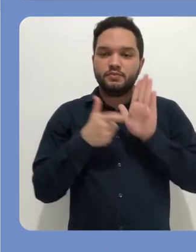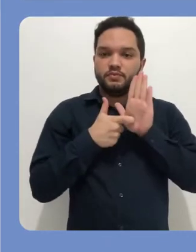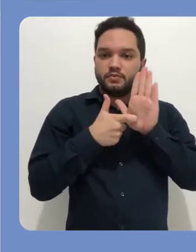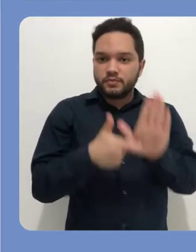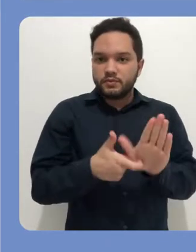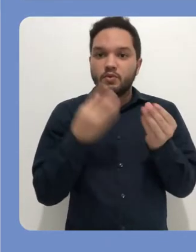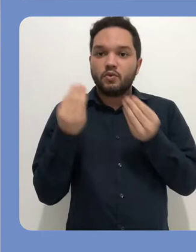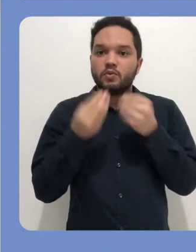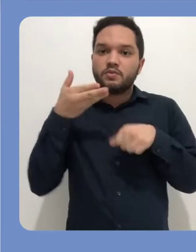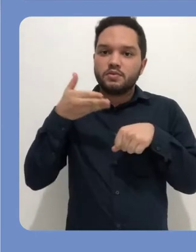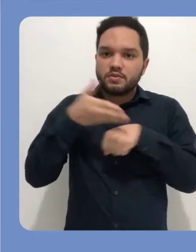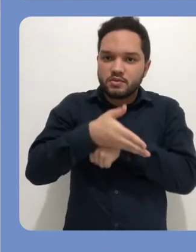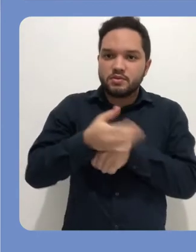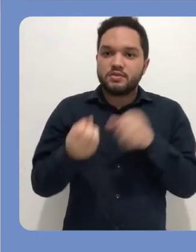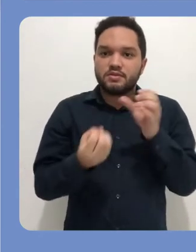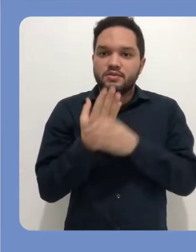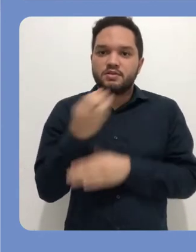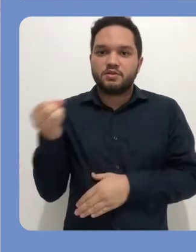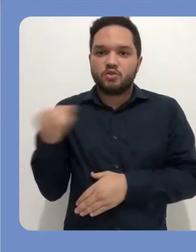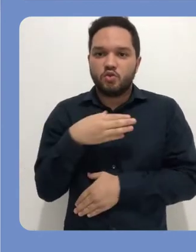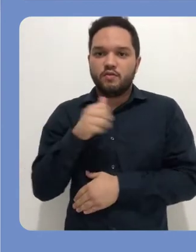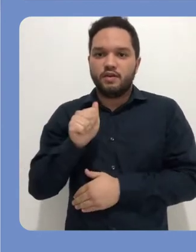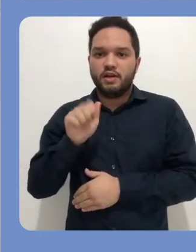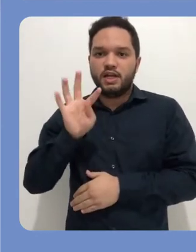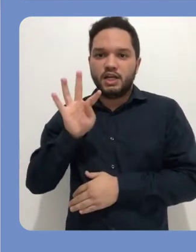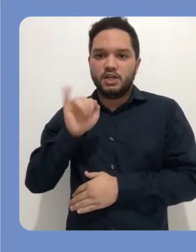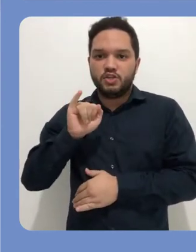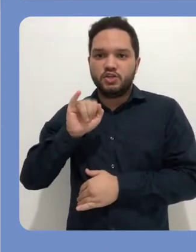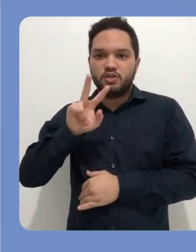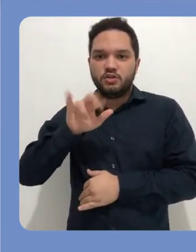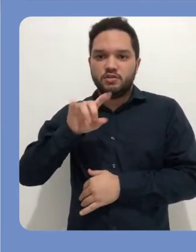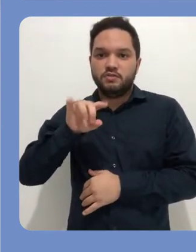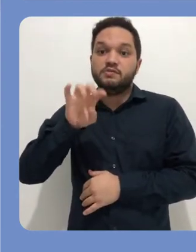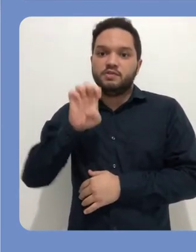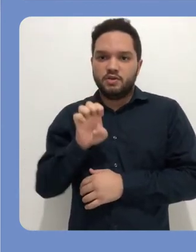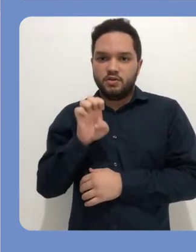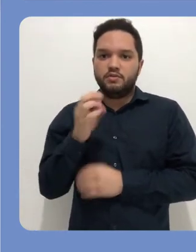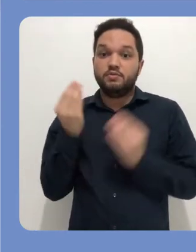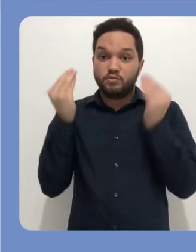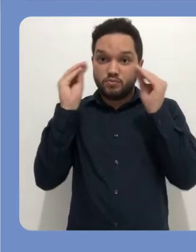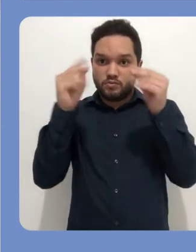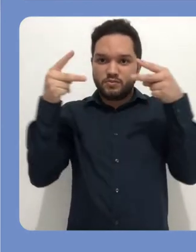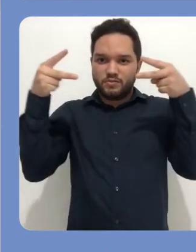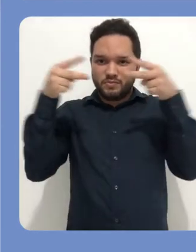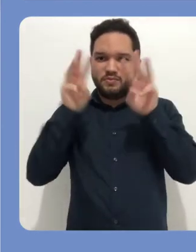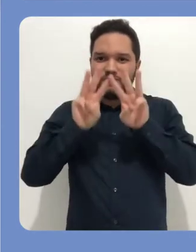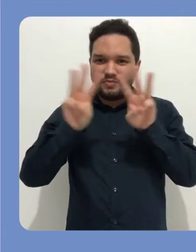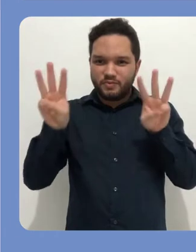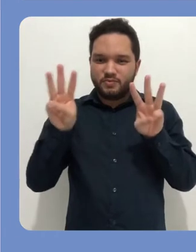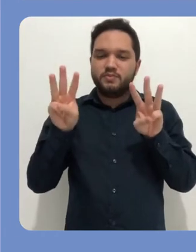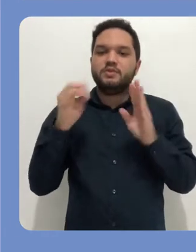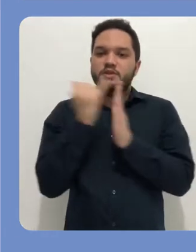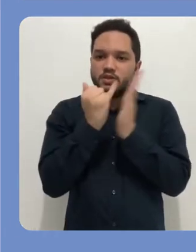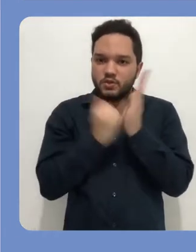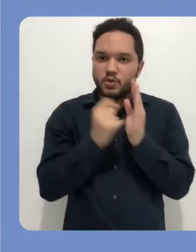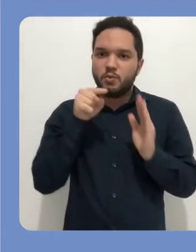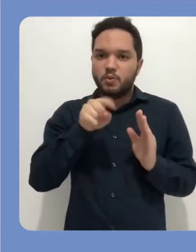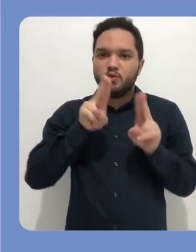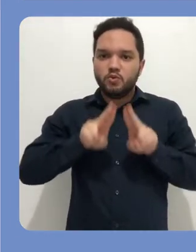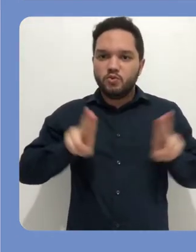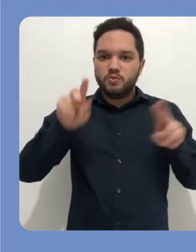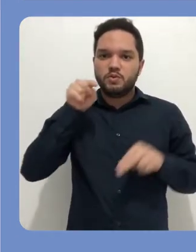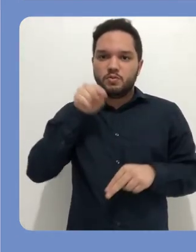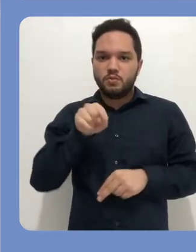Nesse tutorial, vou te mostrar como acessar e criar uma nova atividade. Digite no navegador inscrições